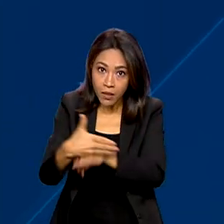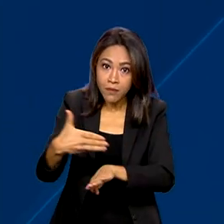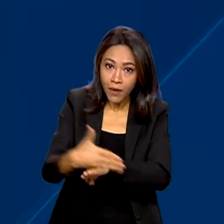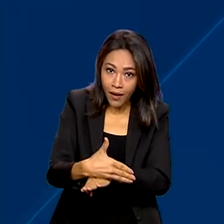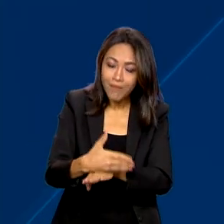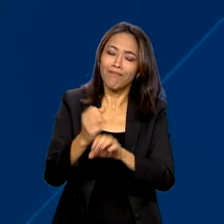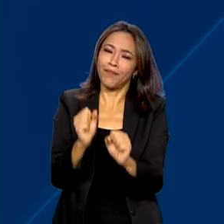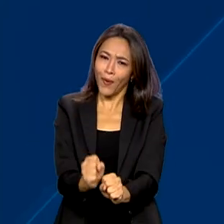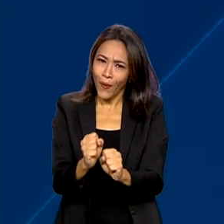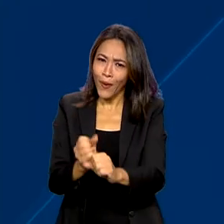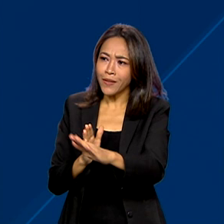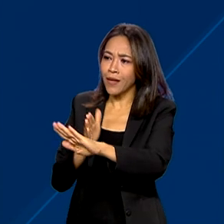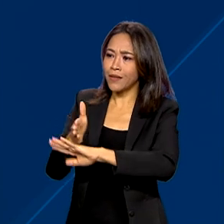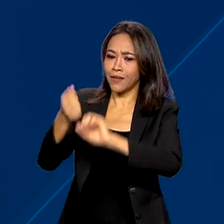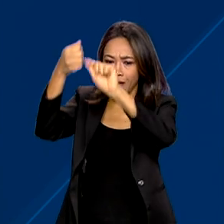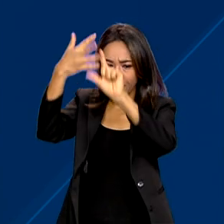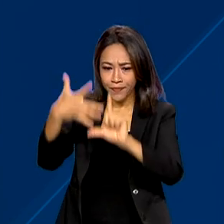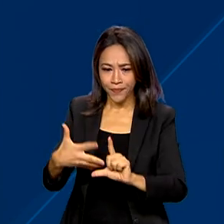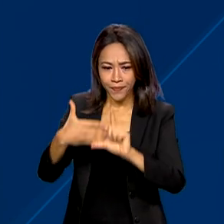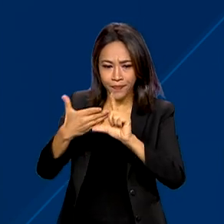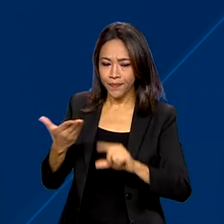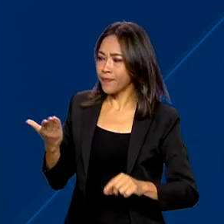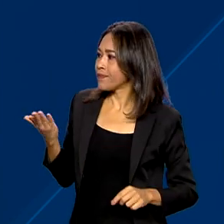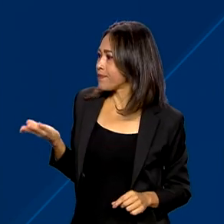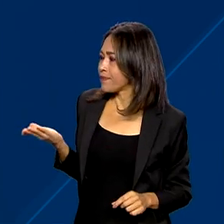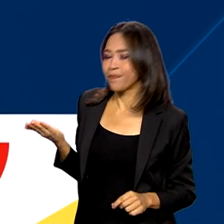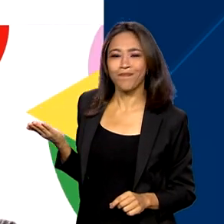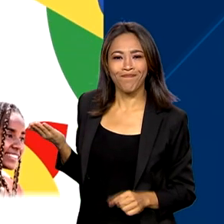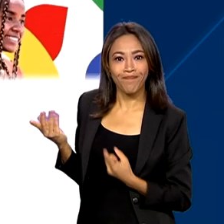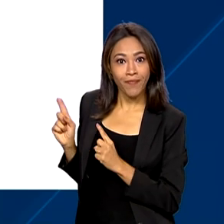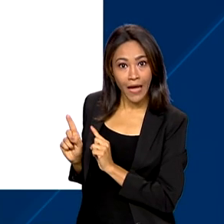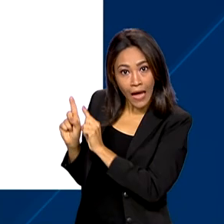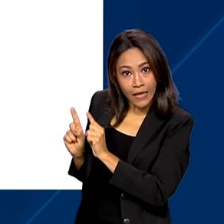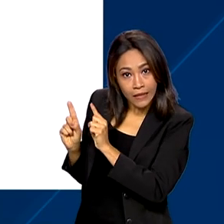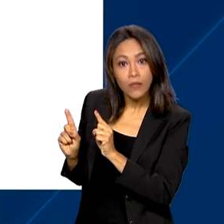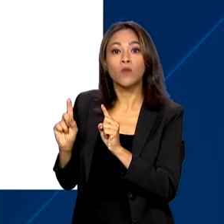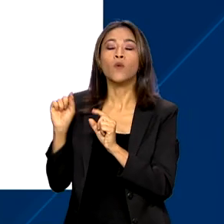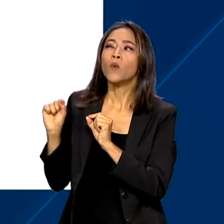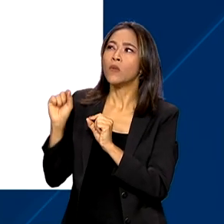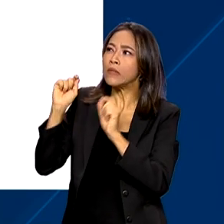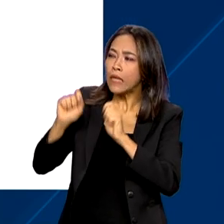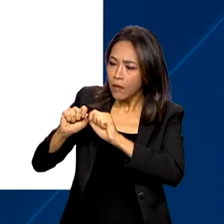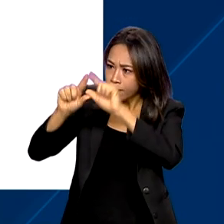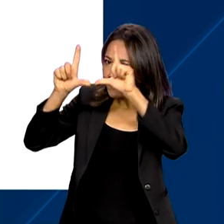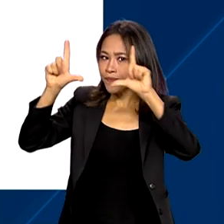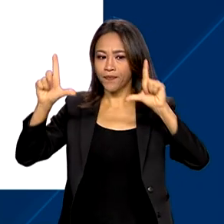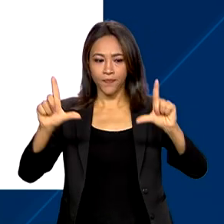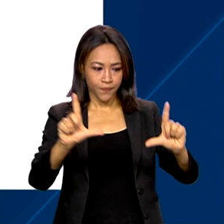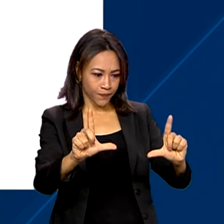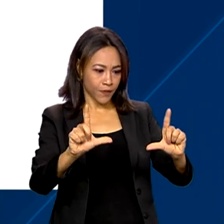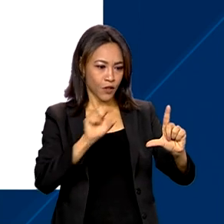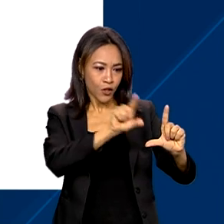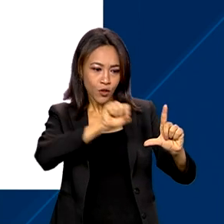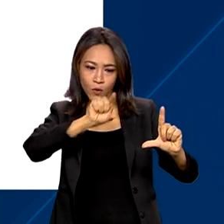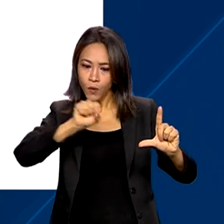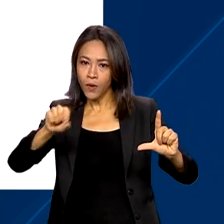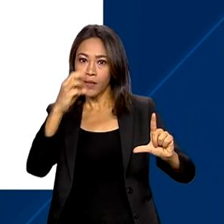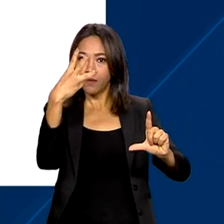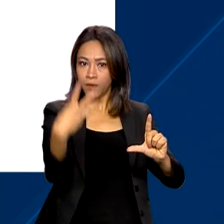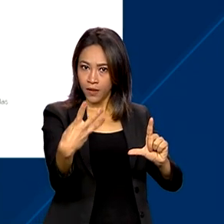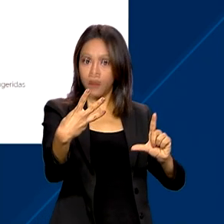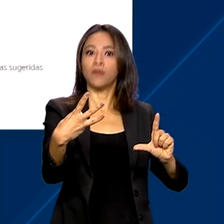pode acessar a plataforma Brasil Participativo. Na página, é possível escolher três programas